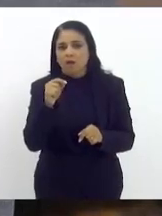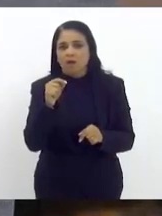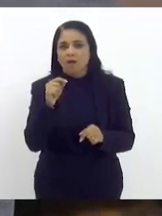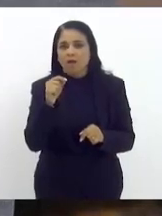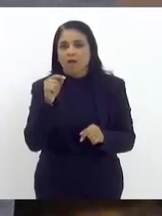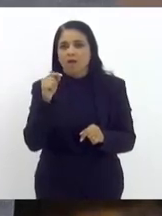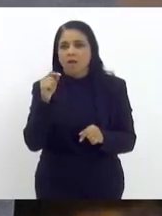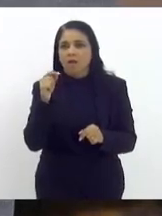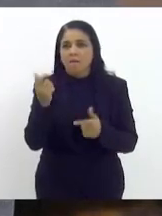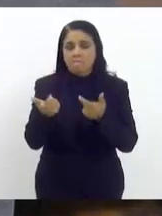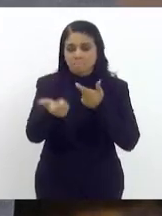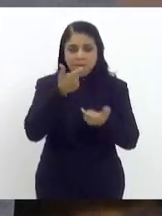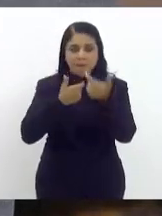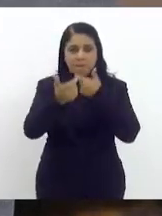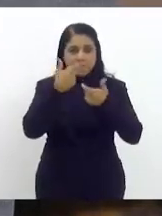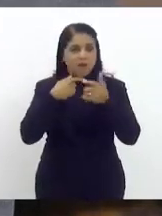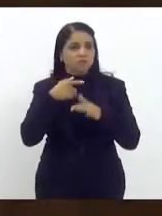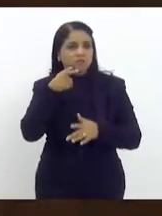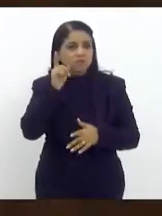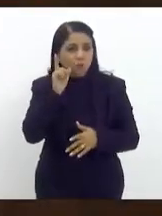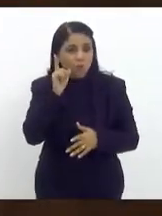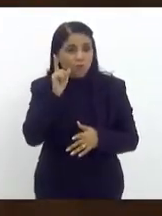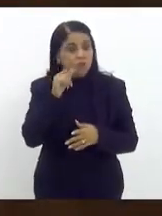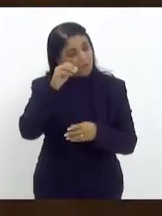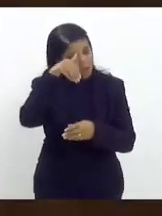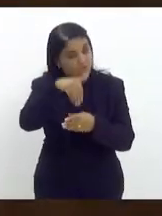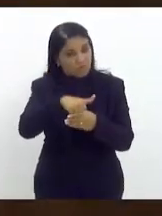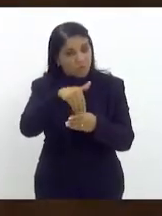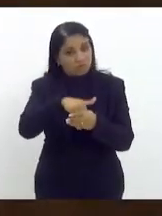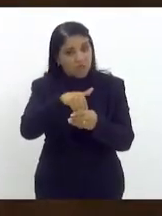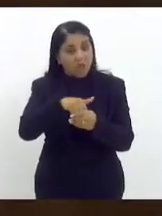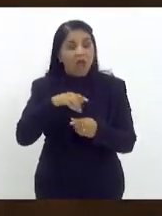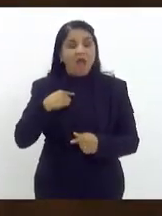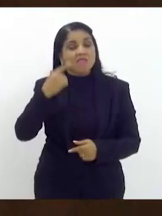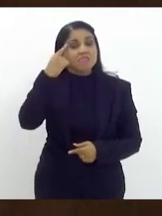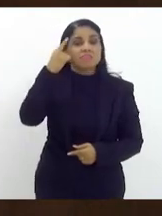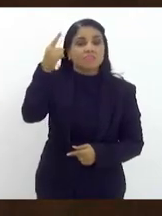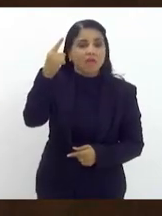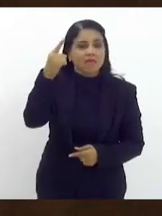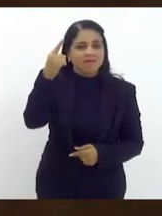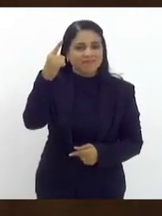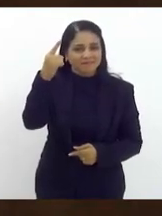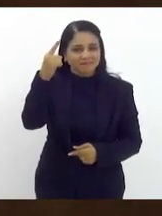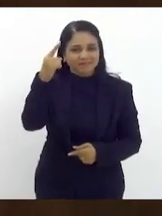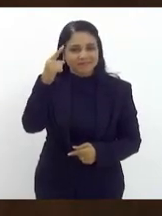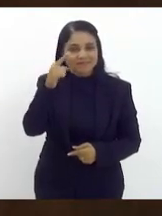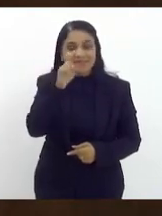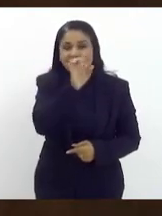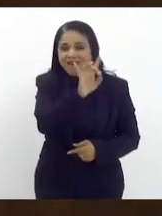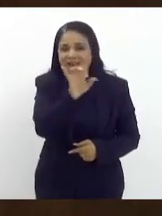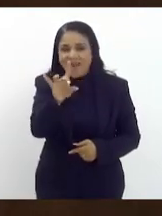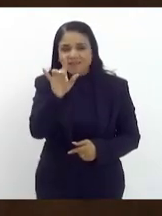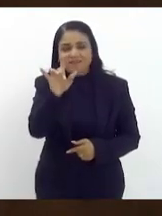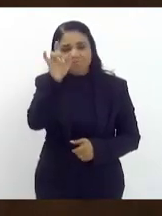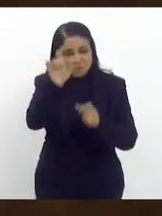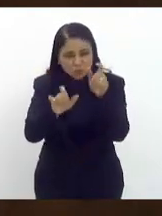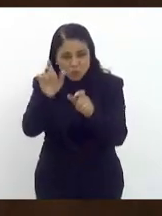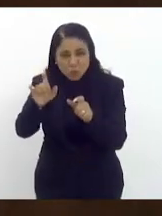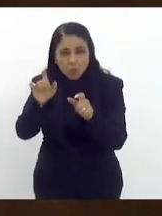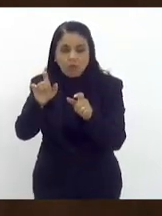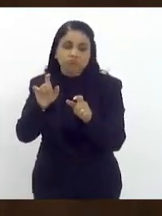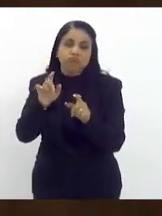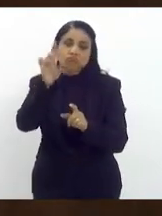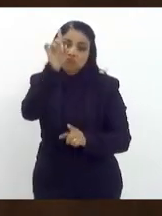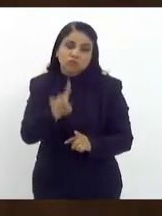e eu continuarei votando segundo a ideia que eu tenho de que cada um tem o direito de fazer a sua homenagem